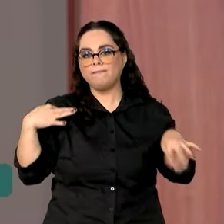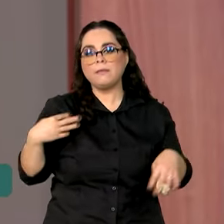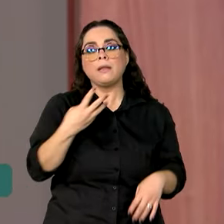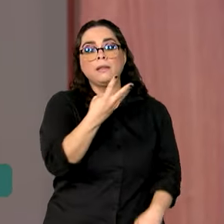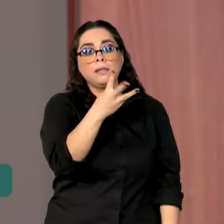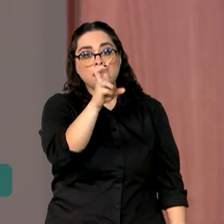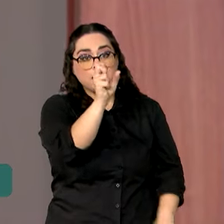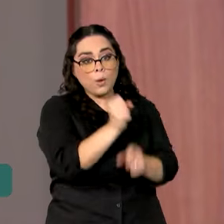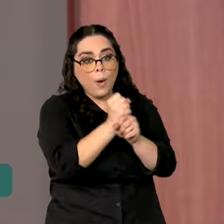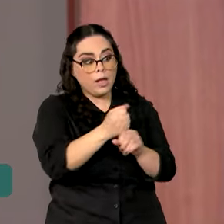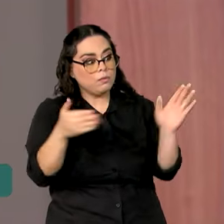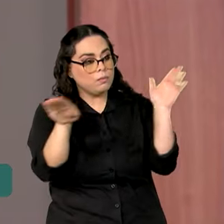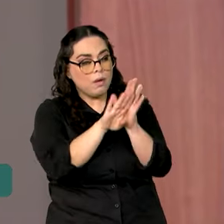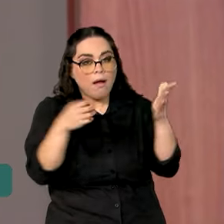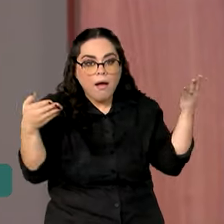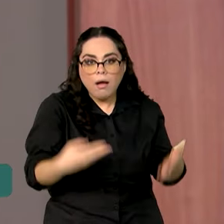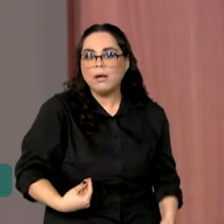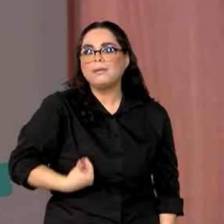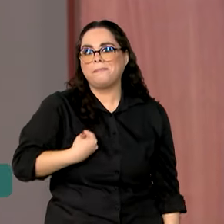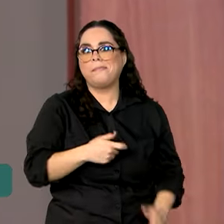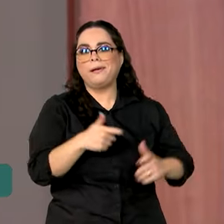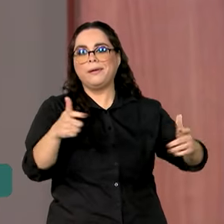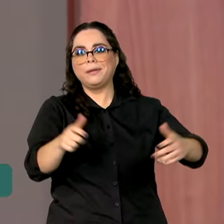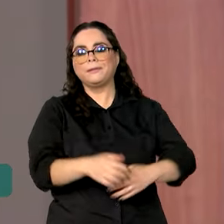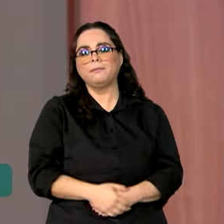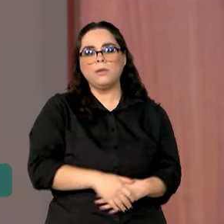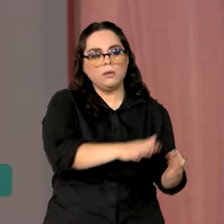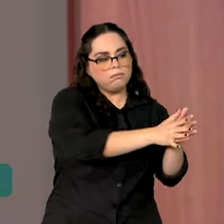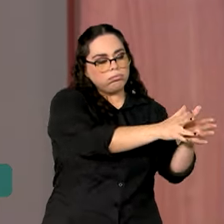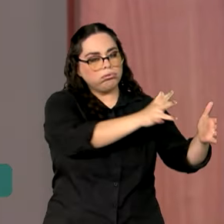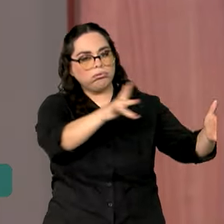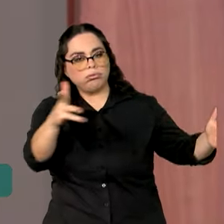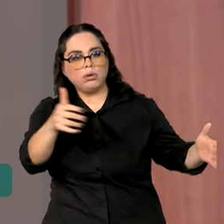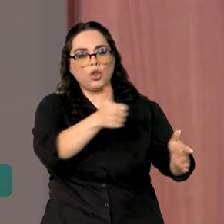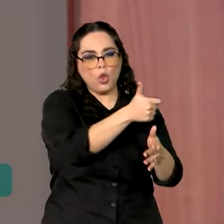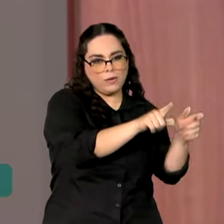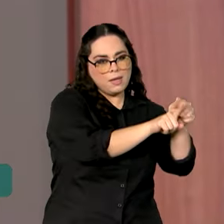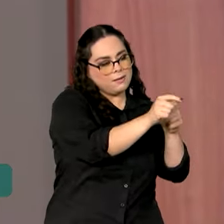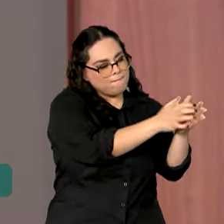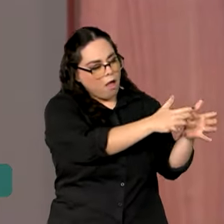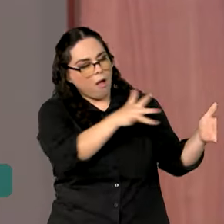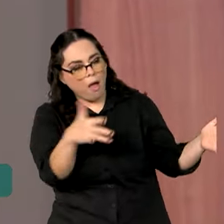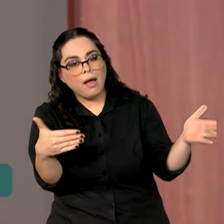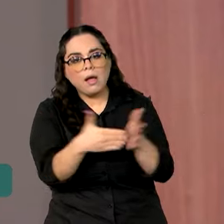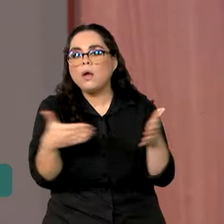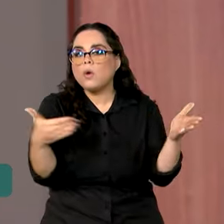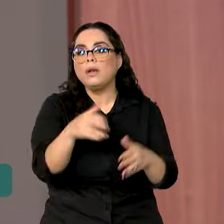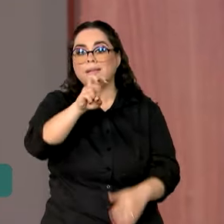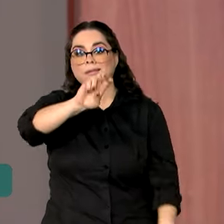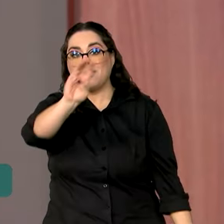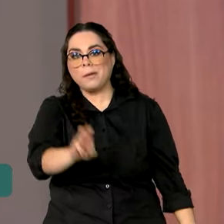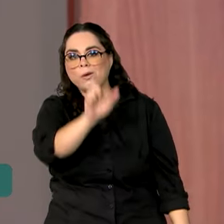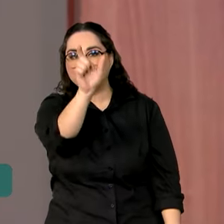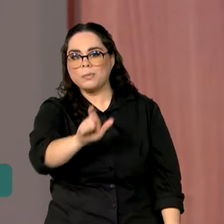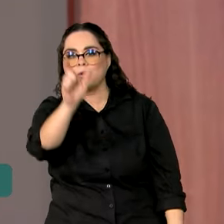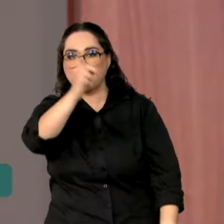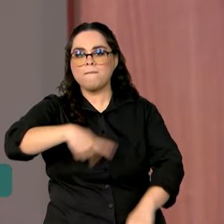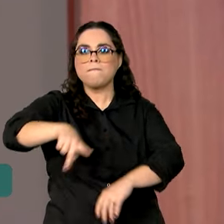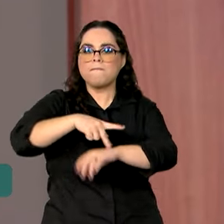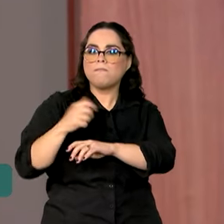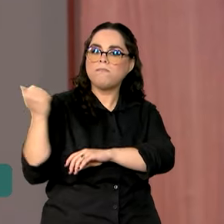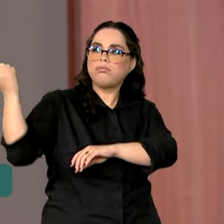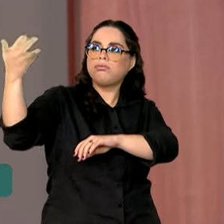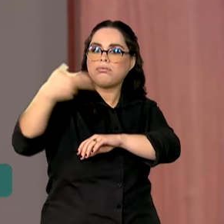35 anos. Já no acumulado do ano, até agora, foram mais de 5 milhões de visitantes vindos do